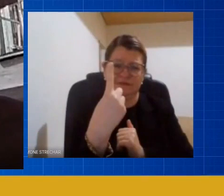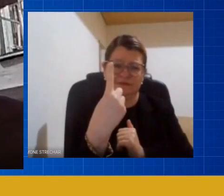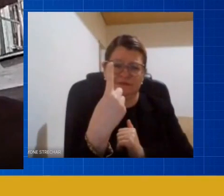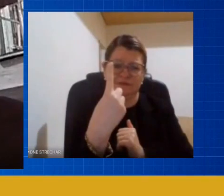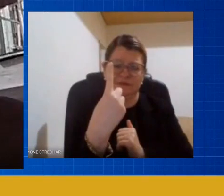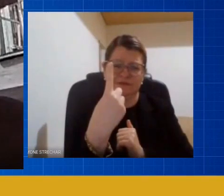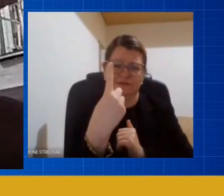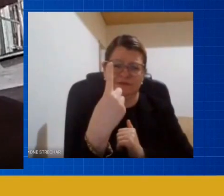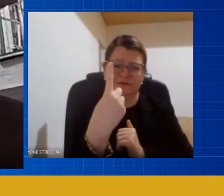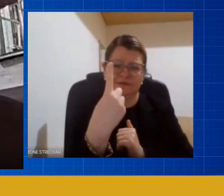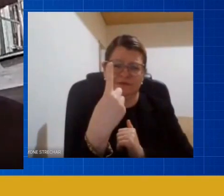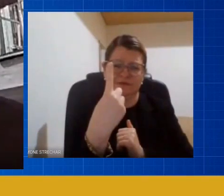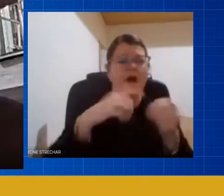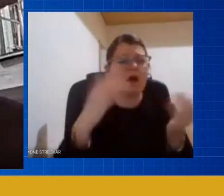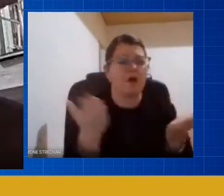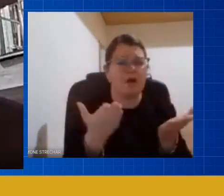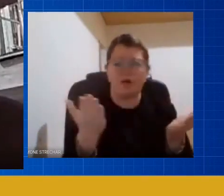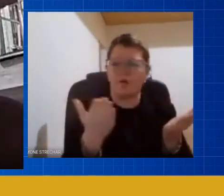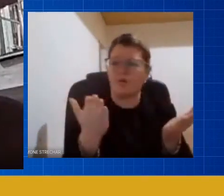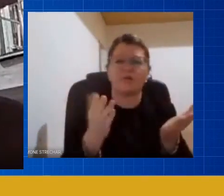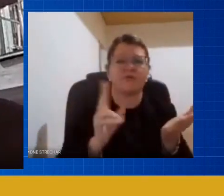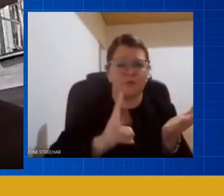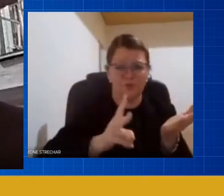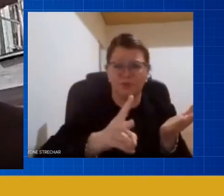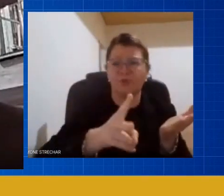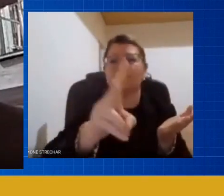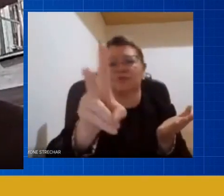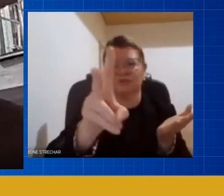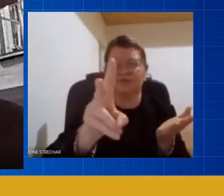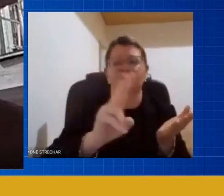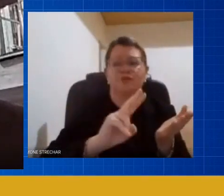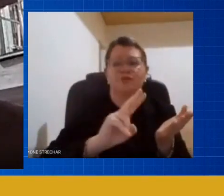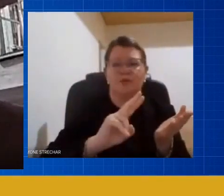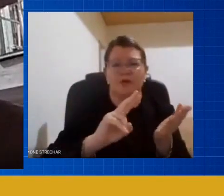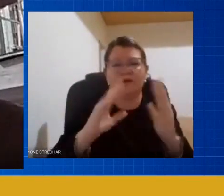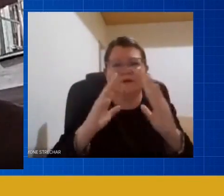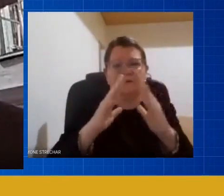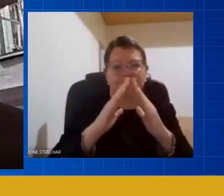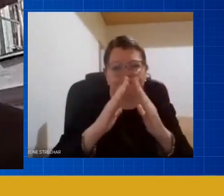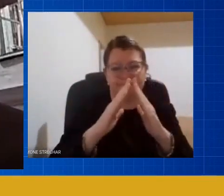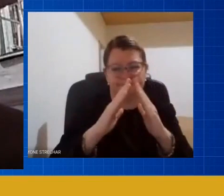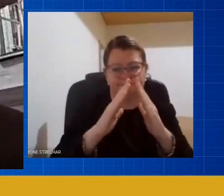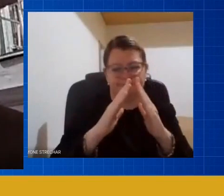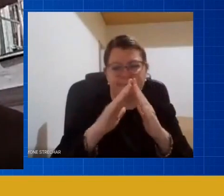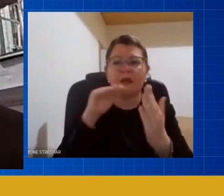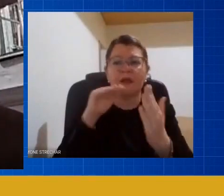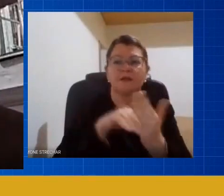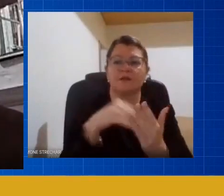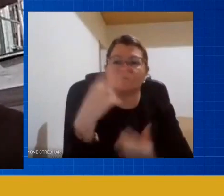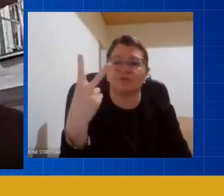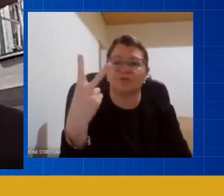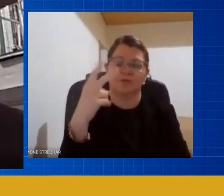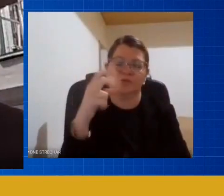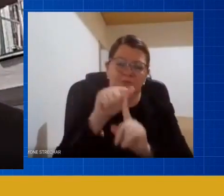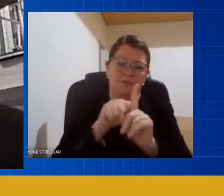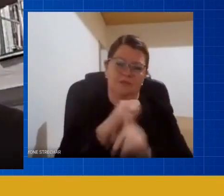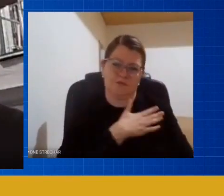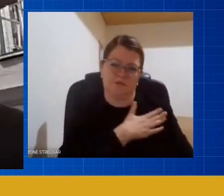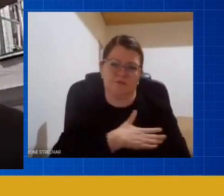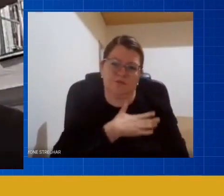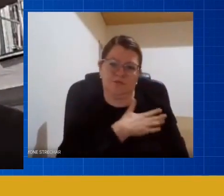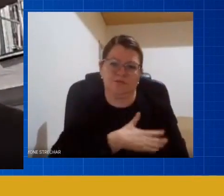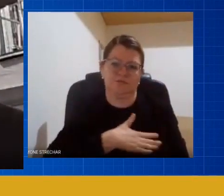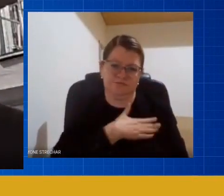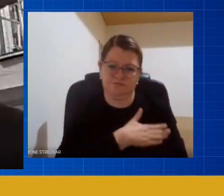prorroga para ou seja não há nenhuma perspectiva de atividades antes do dia 2 de agosto existem